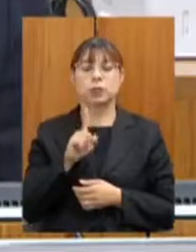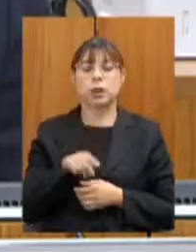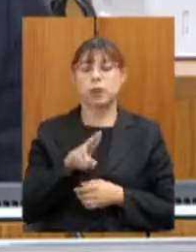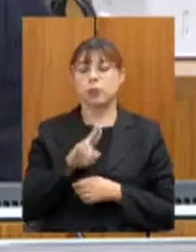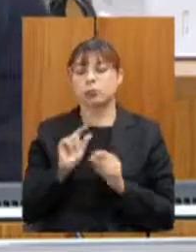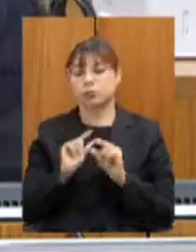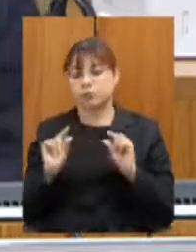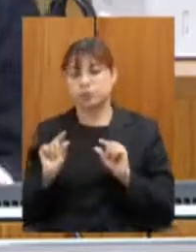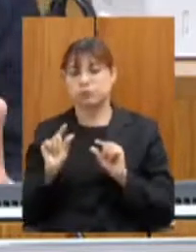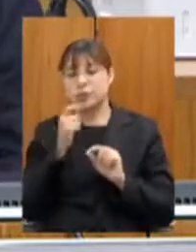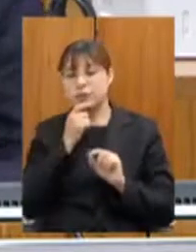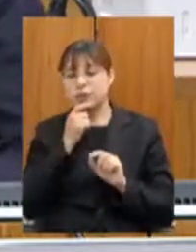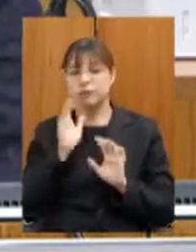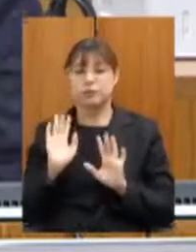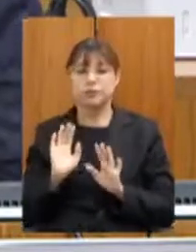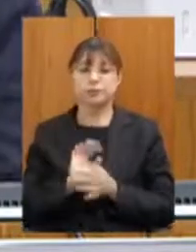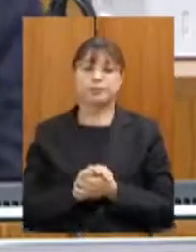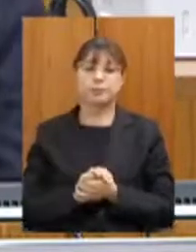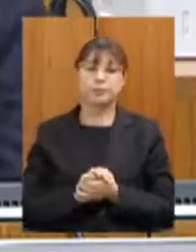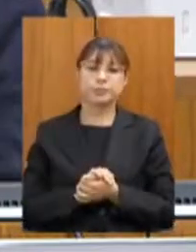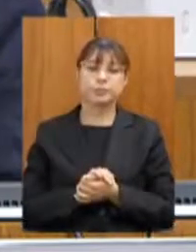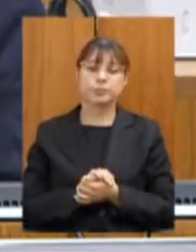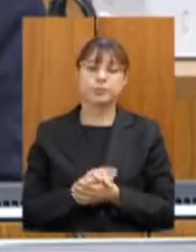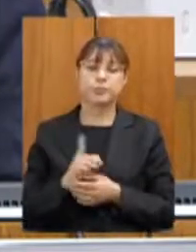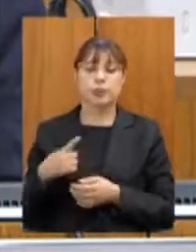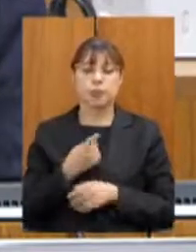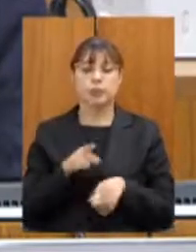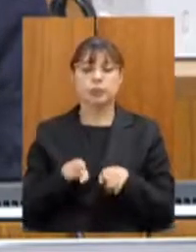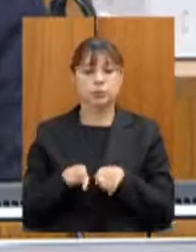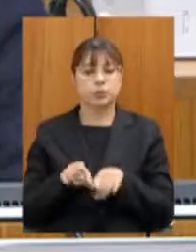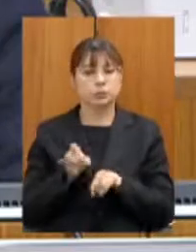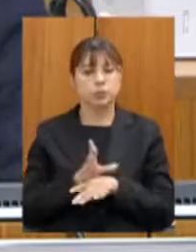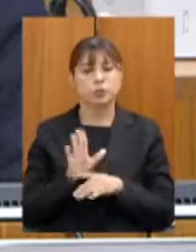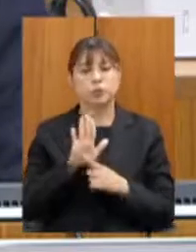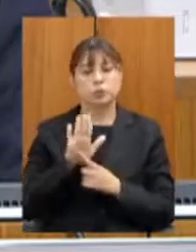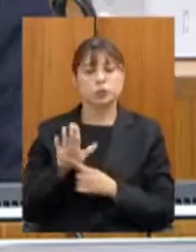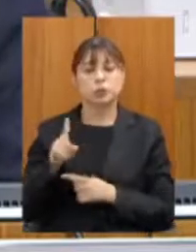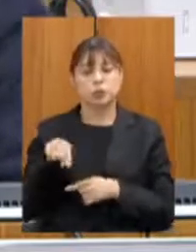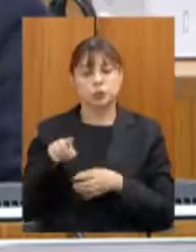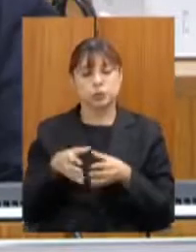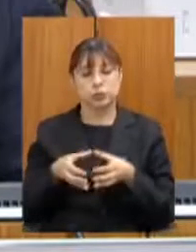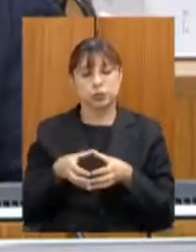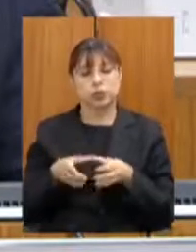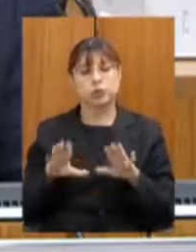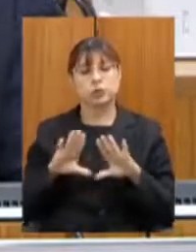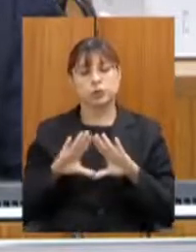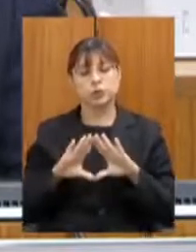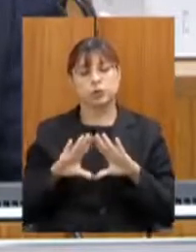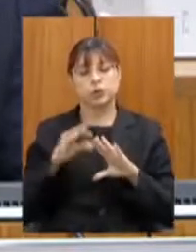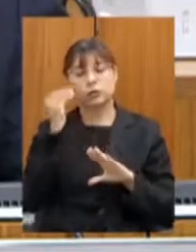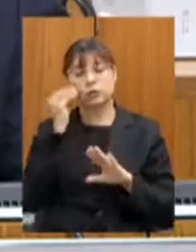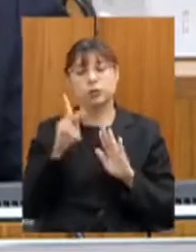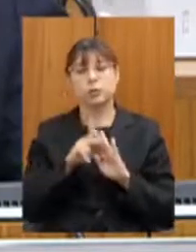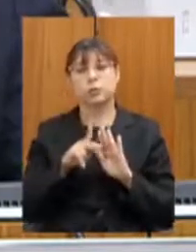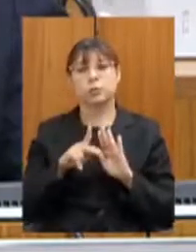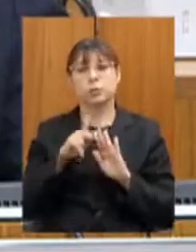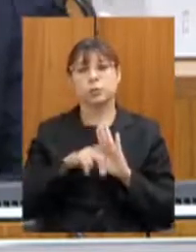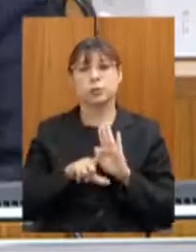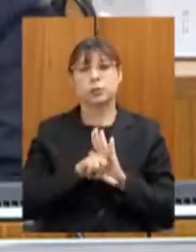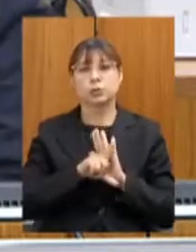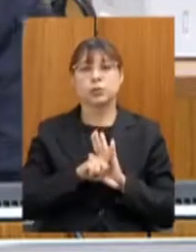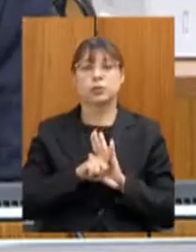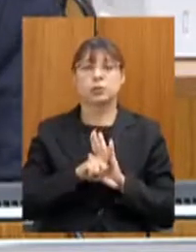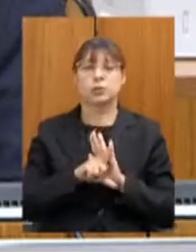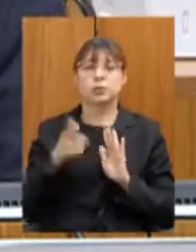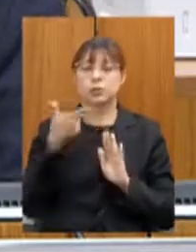e nós estamos também prontos para apresentar para a comissão, para essa casa, um projeto de lei para regulamentar essa PEC